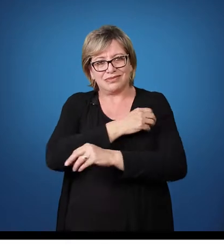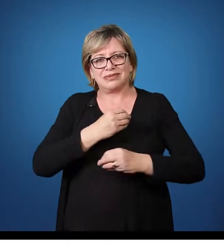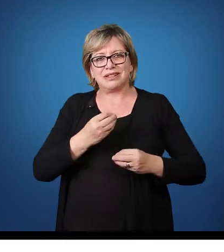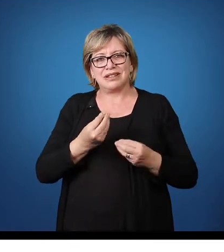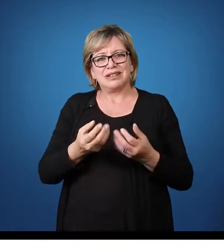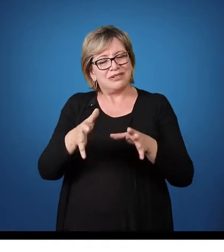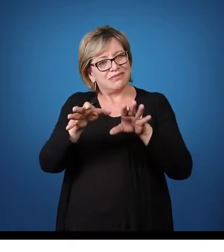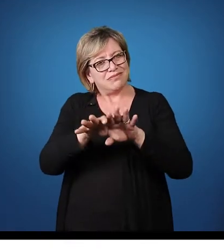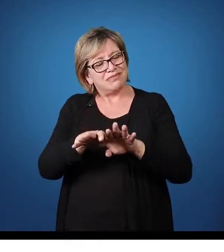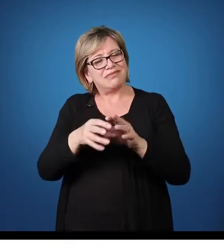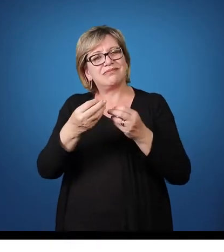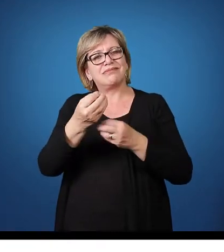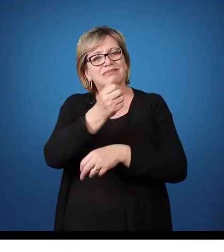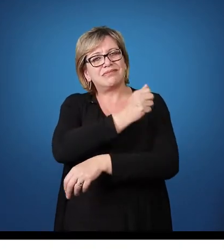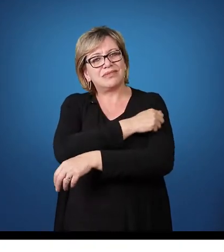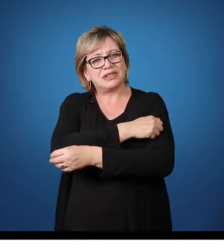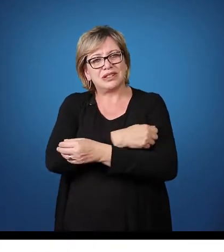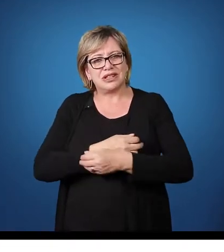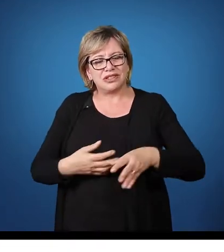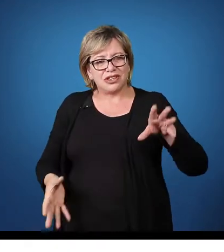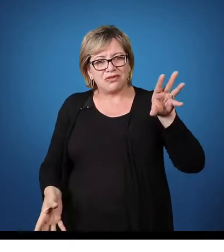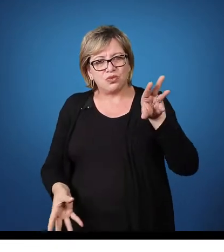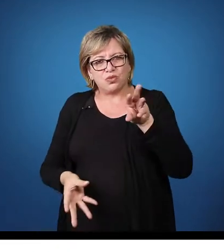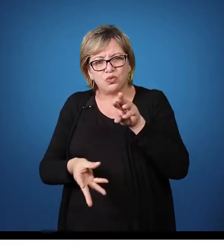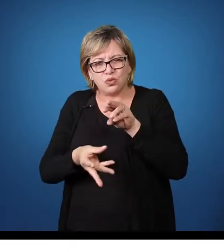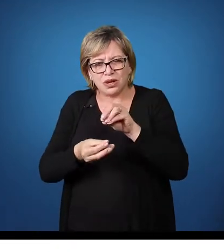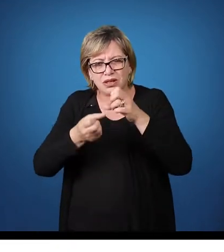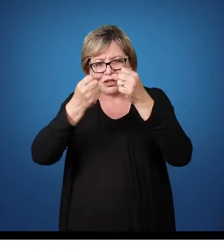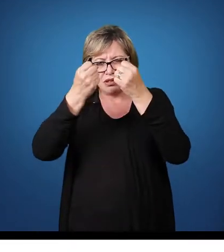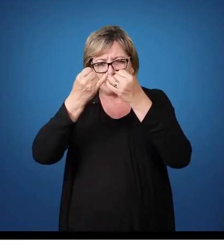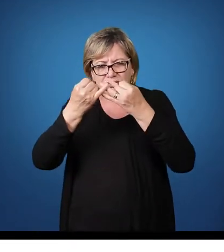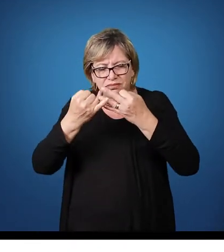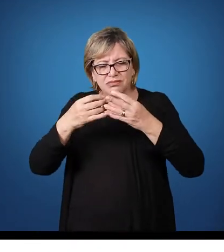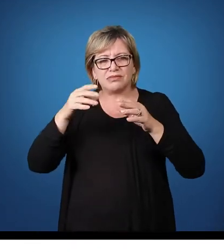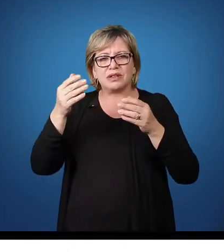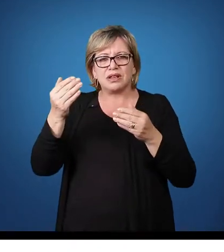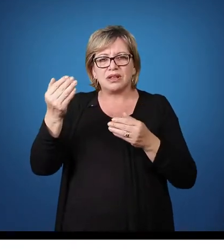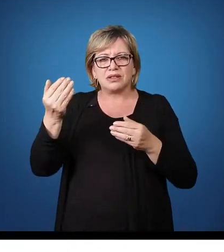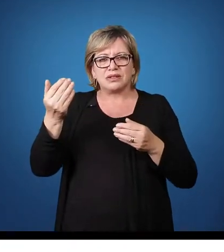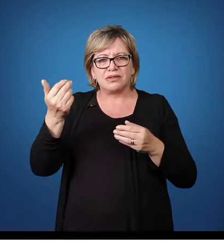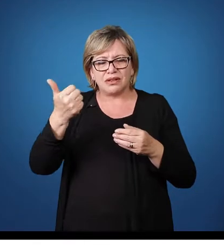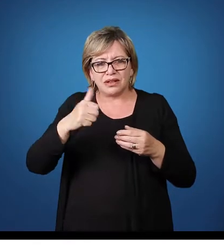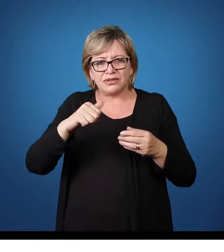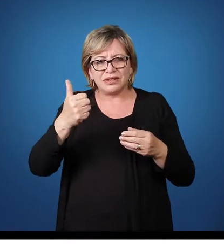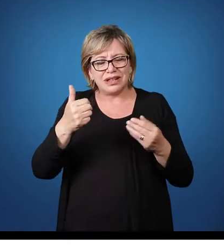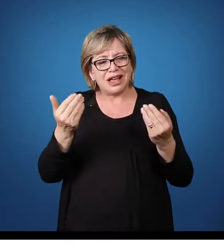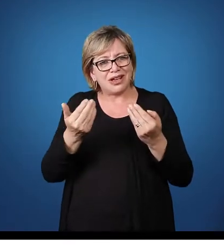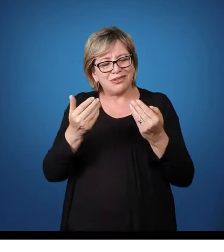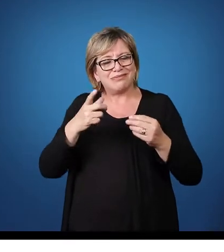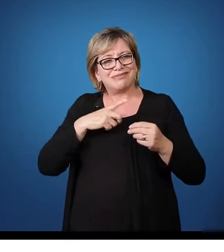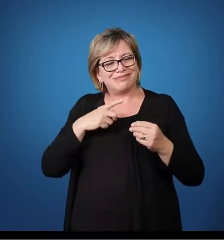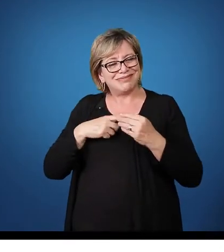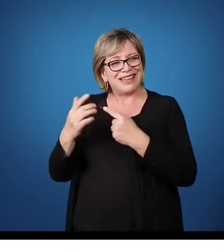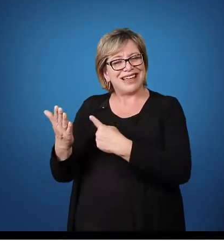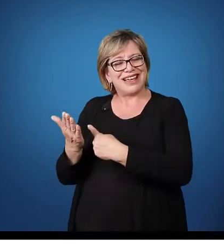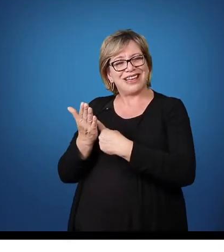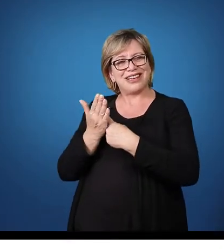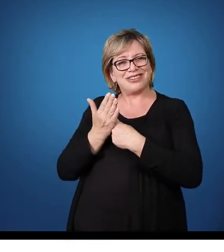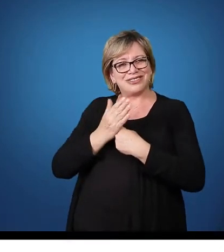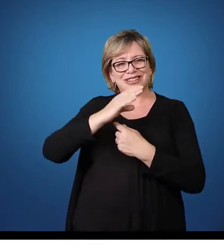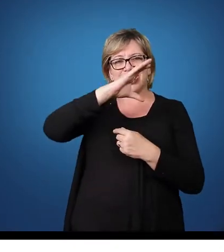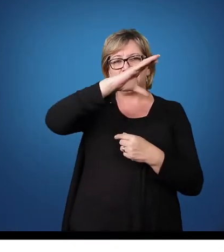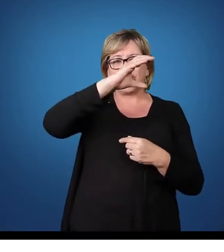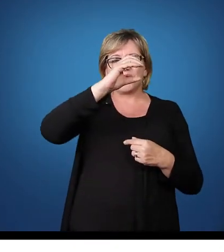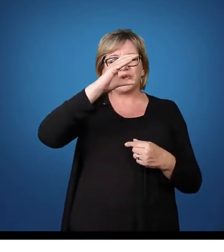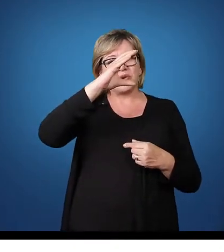breve contextualização em relação à avaliação, nós contamos também com a colaboração da coordenadora